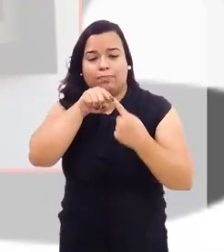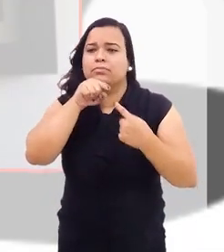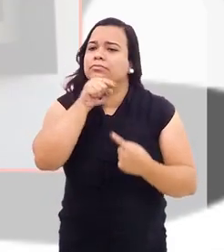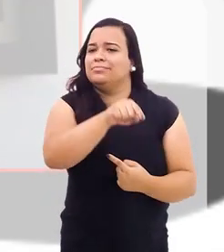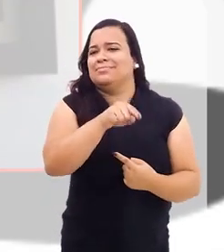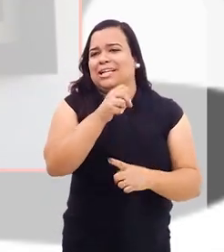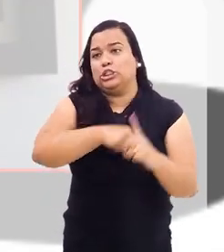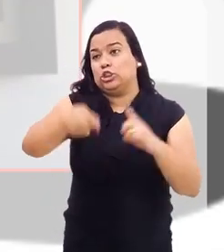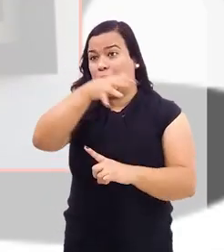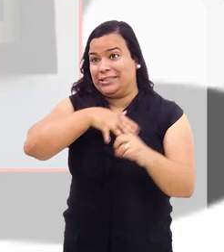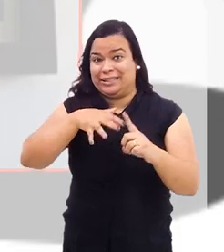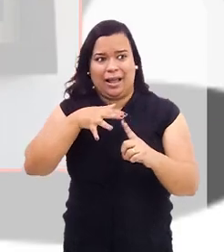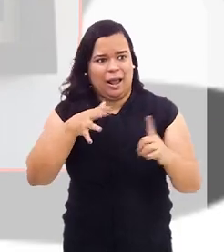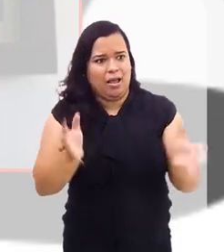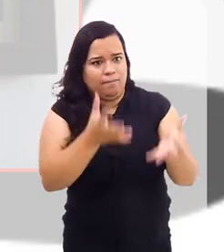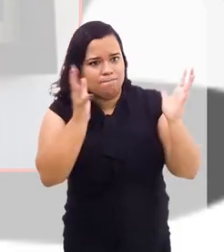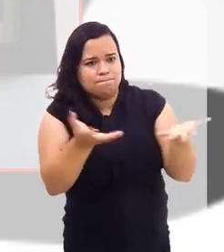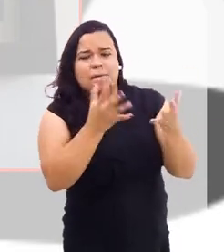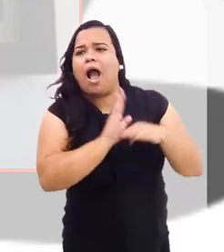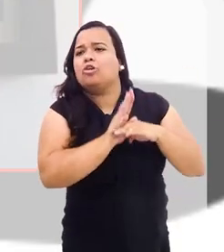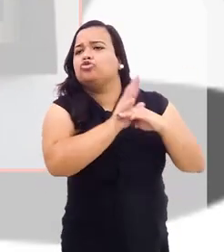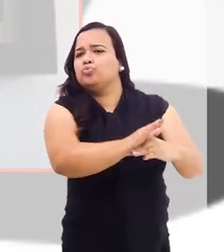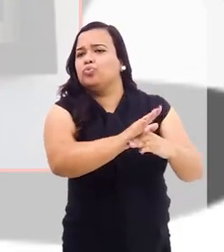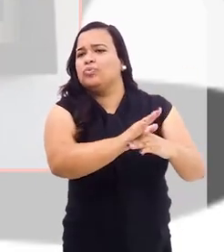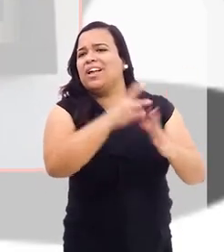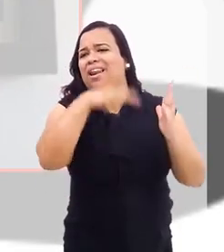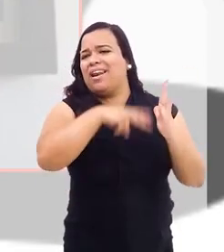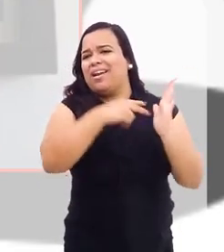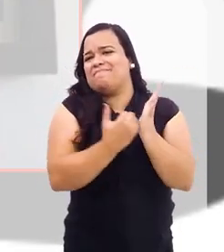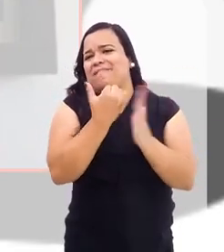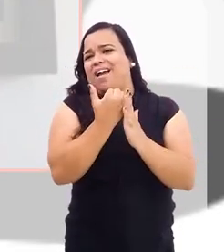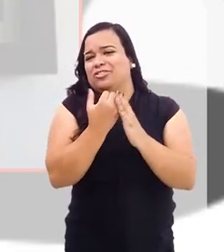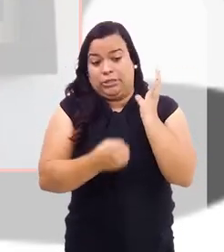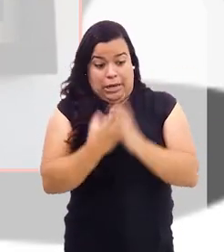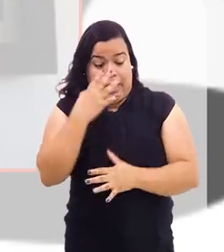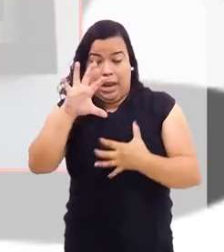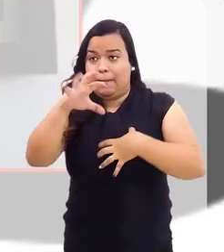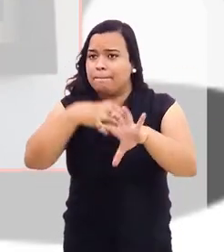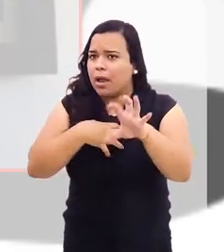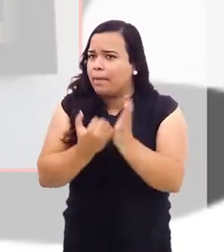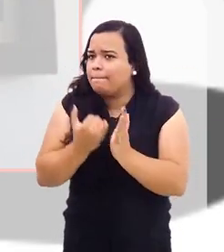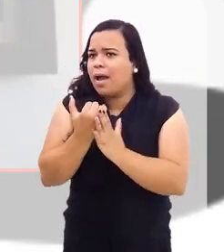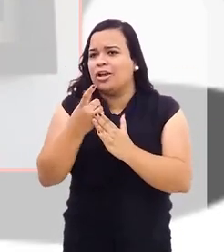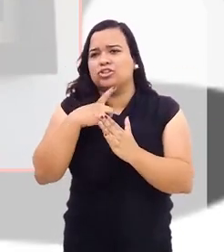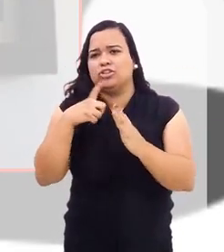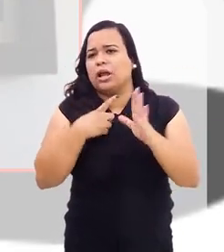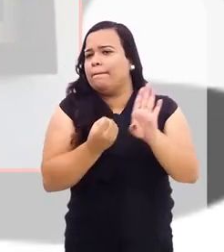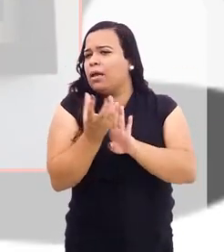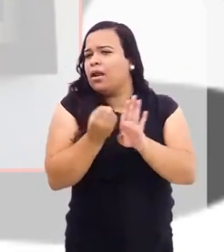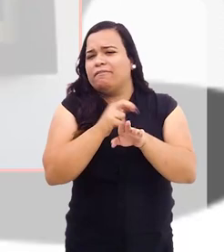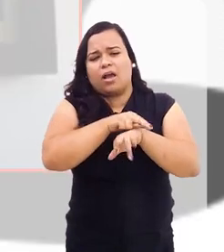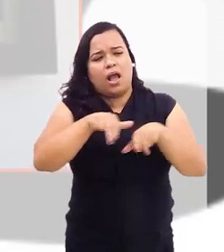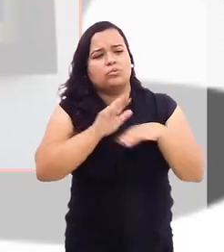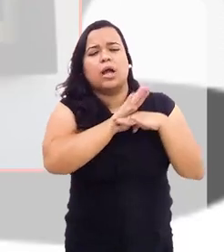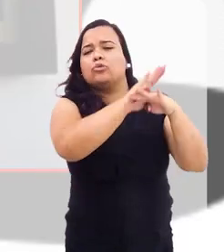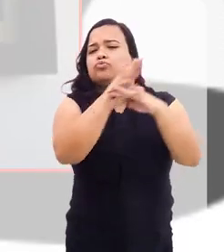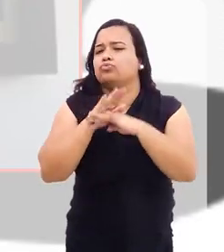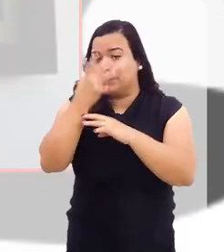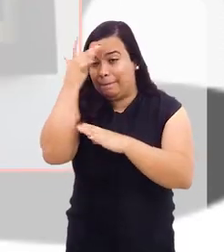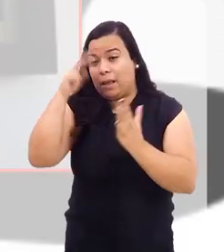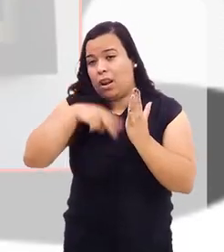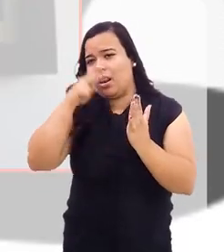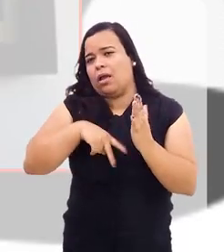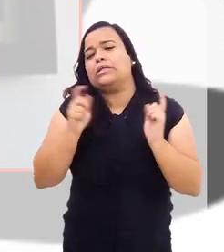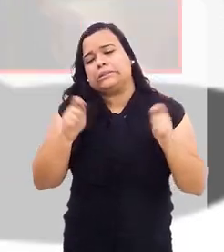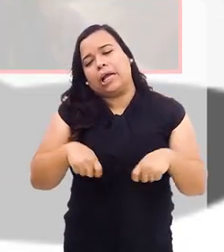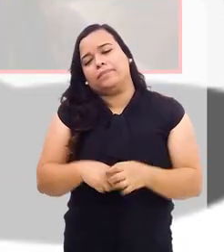sociedade, quanto mais lê, melhor. Enriquece, tem mais empatia. É só benéfico, né? Para a sociedade, quanto mais